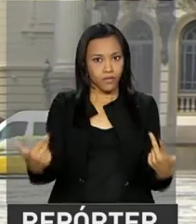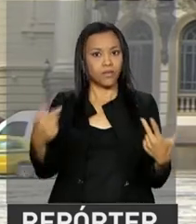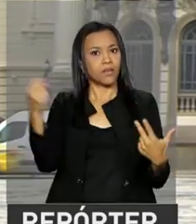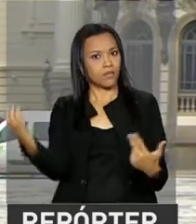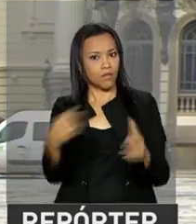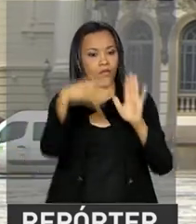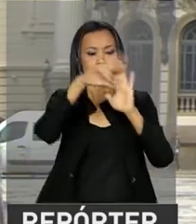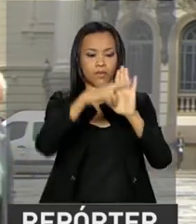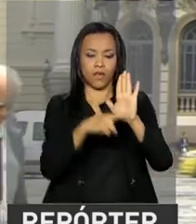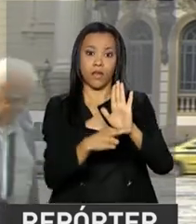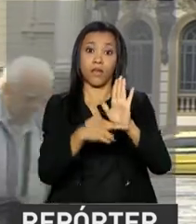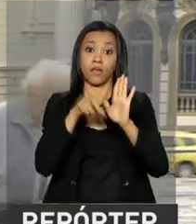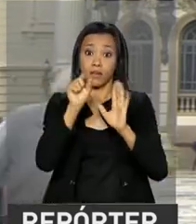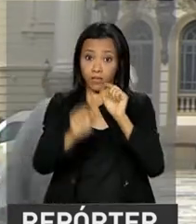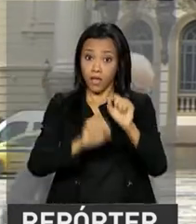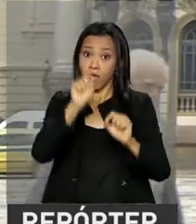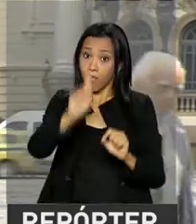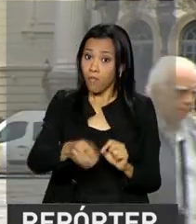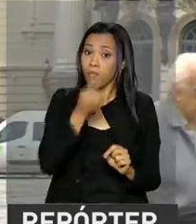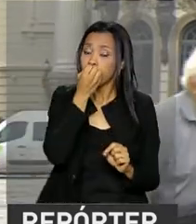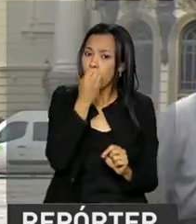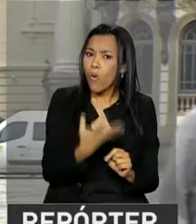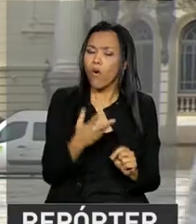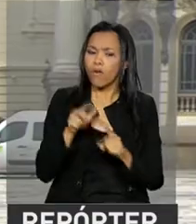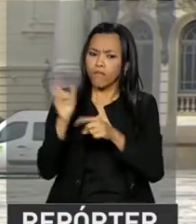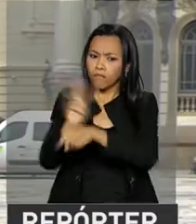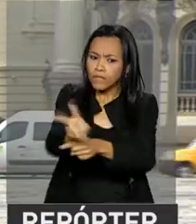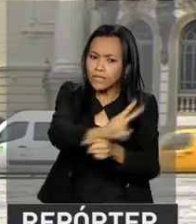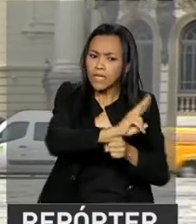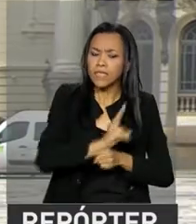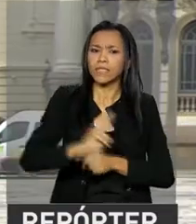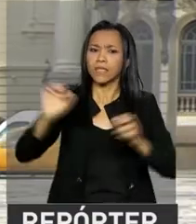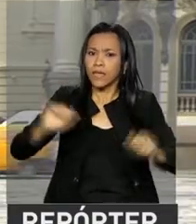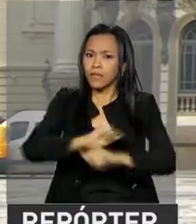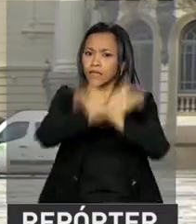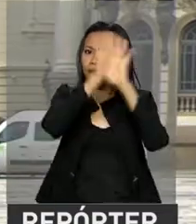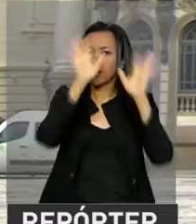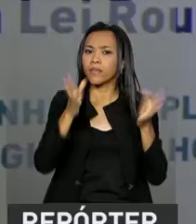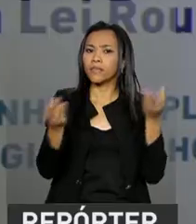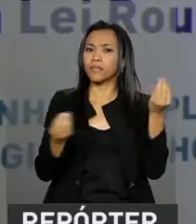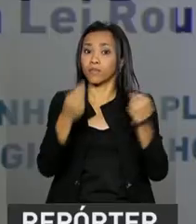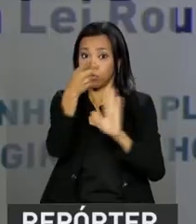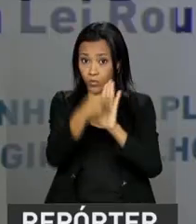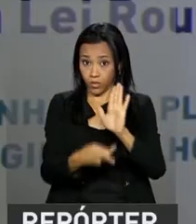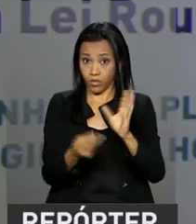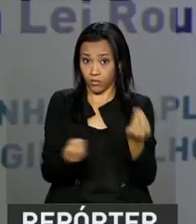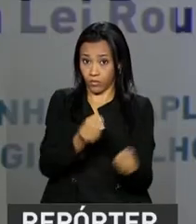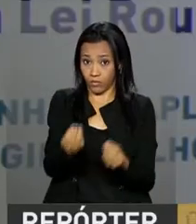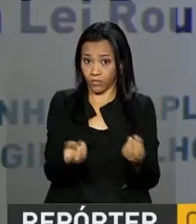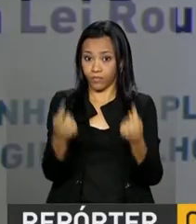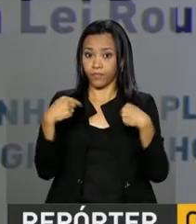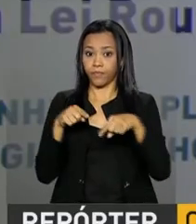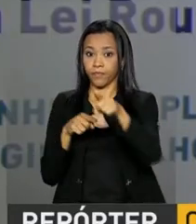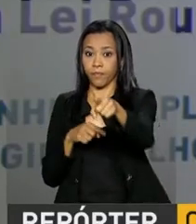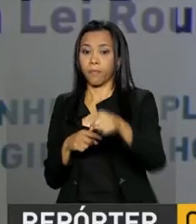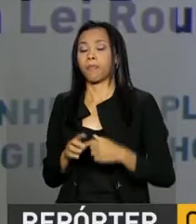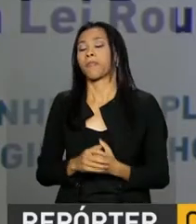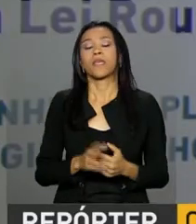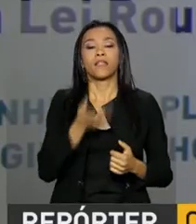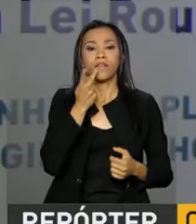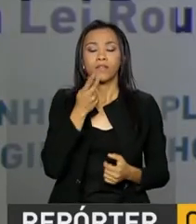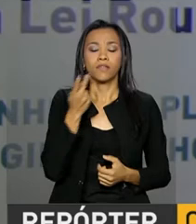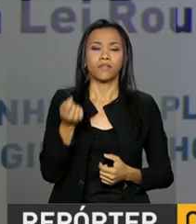novas regras, o governo espera aumentar a fiscalização e a transparência dos projetos. Inicialmente, o fluxo